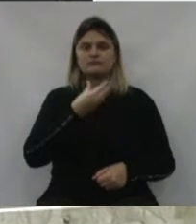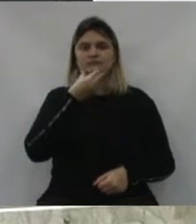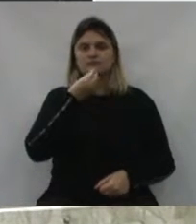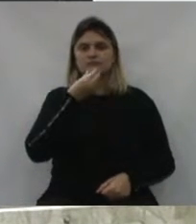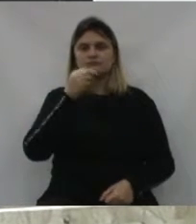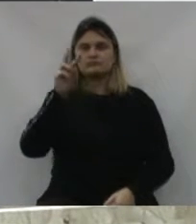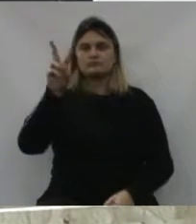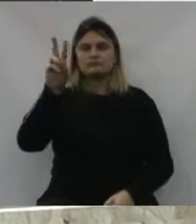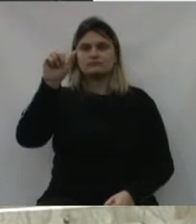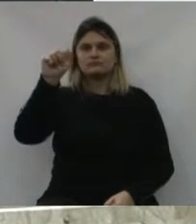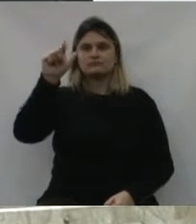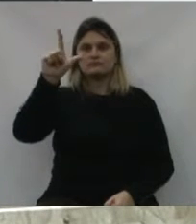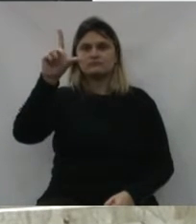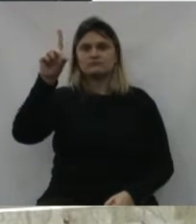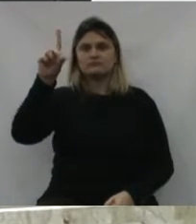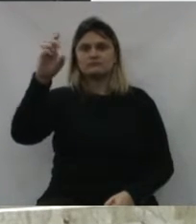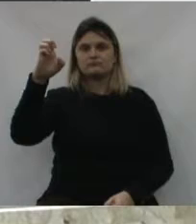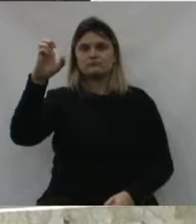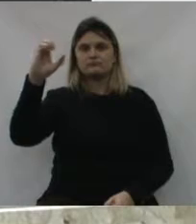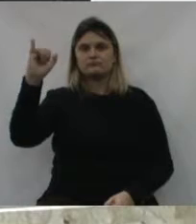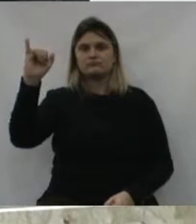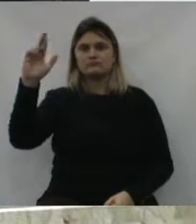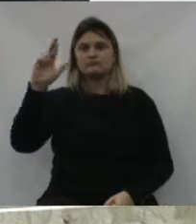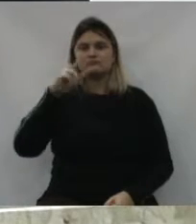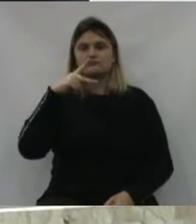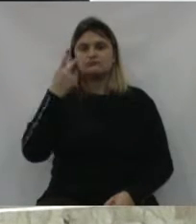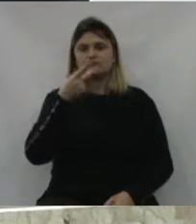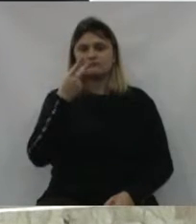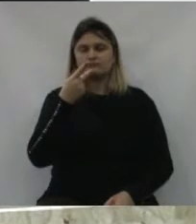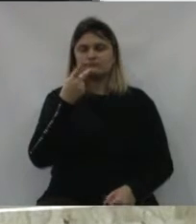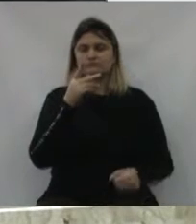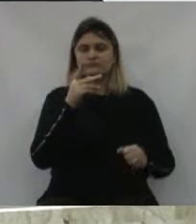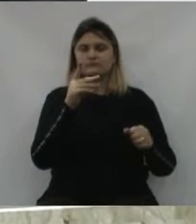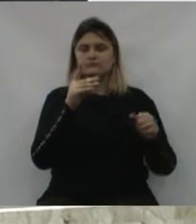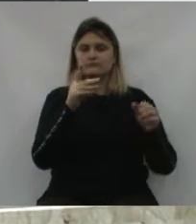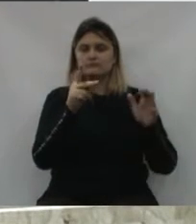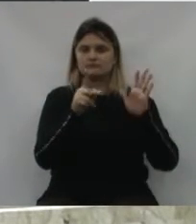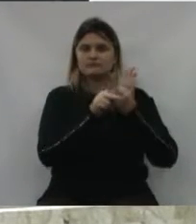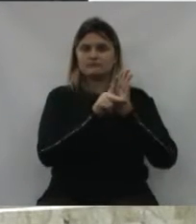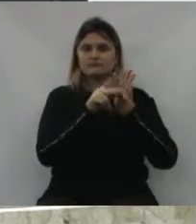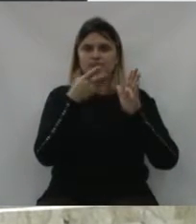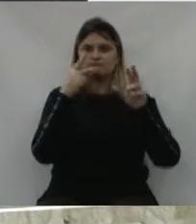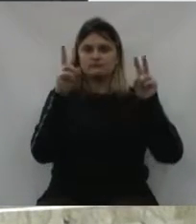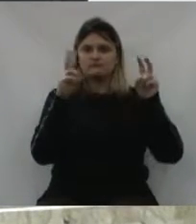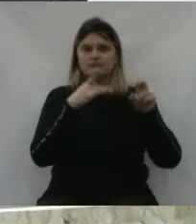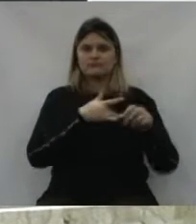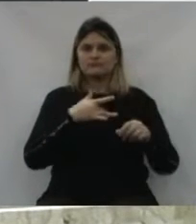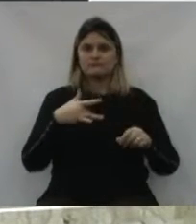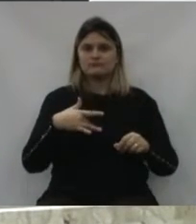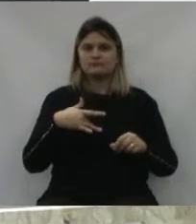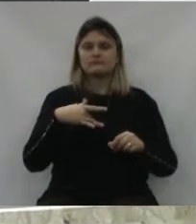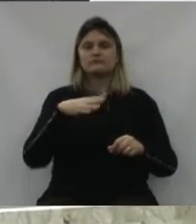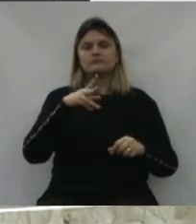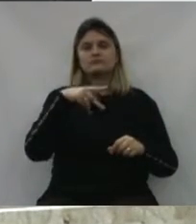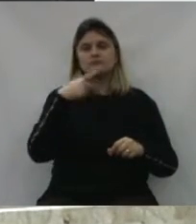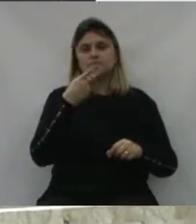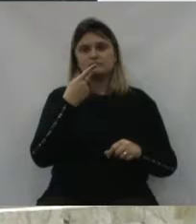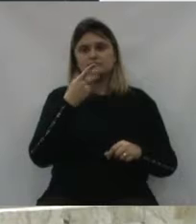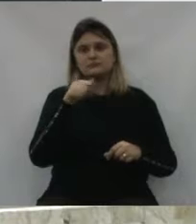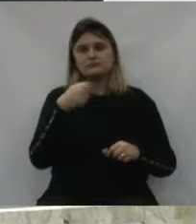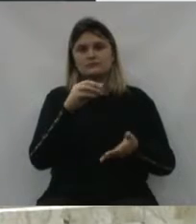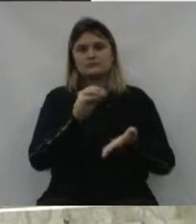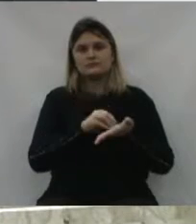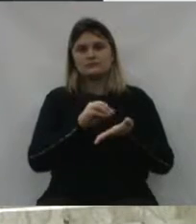a presença do seu Valdeci, que falou especificamente da saúde e também tocou